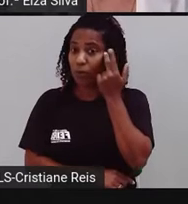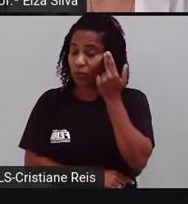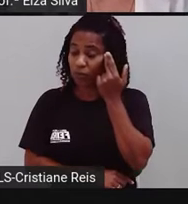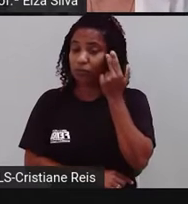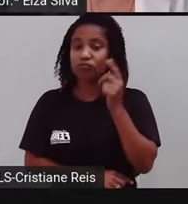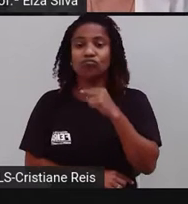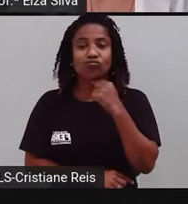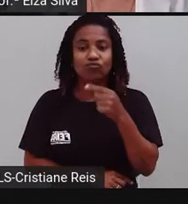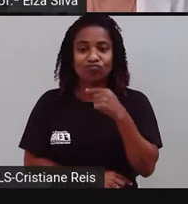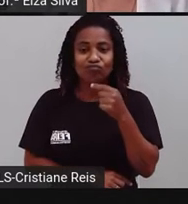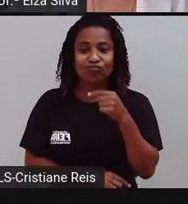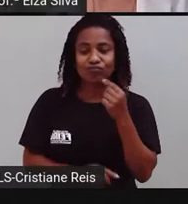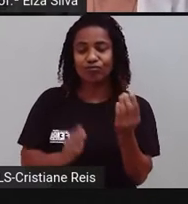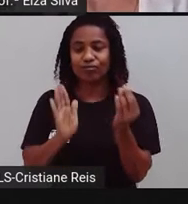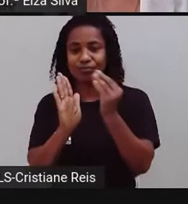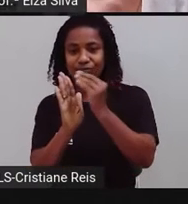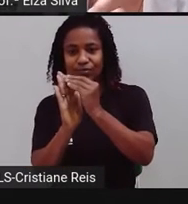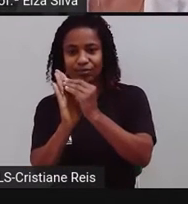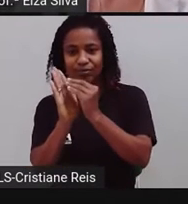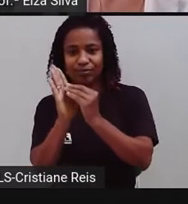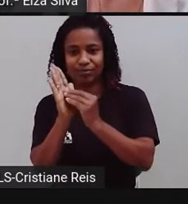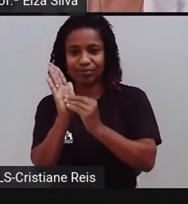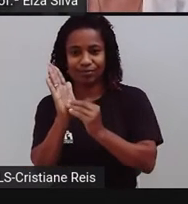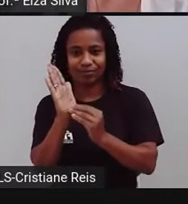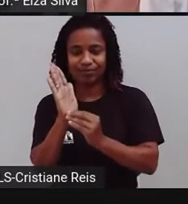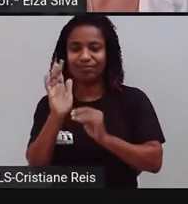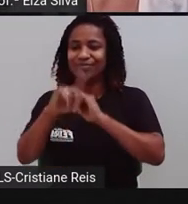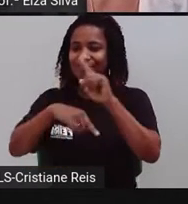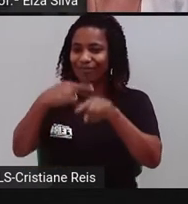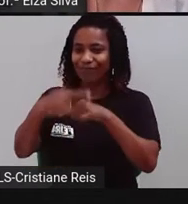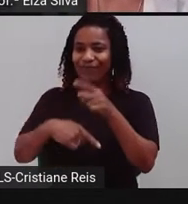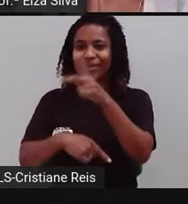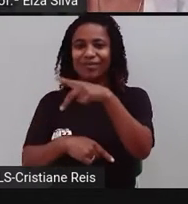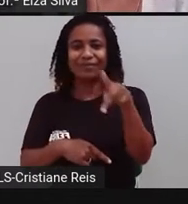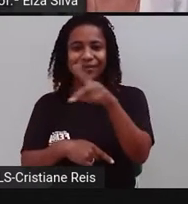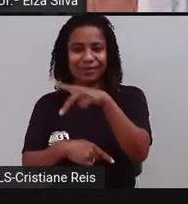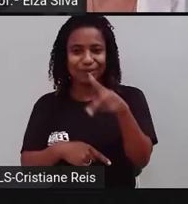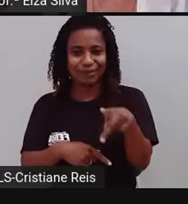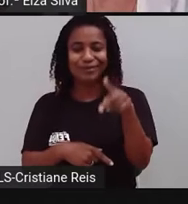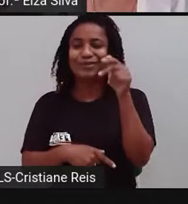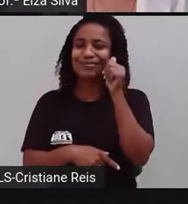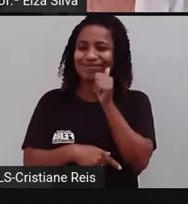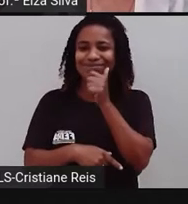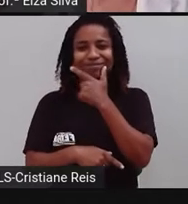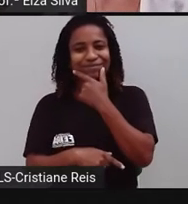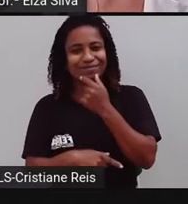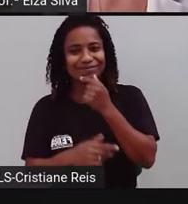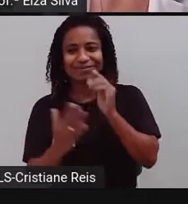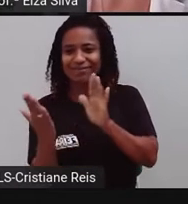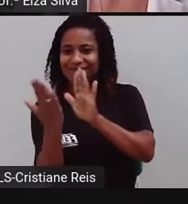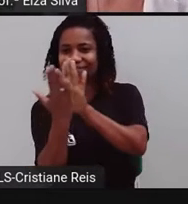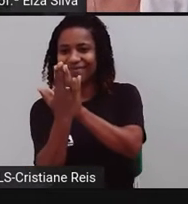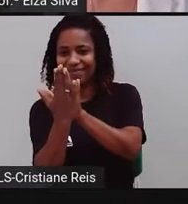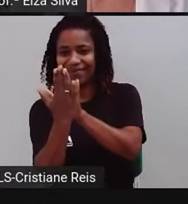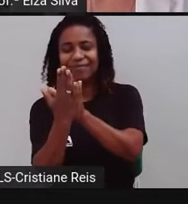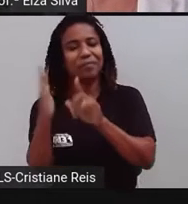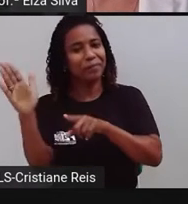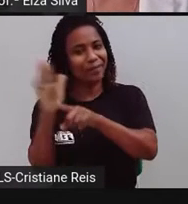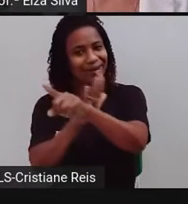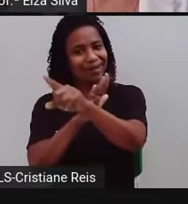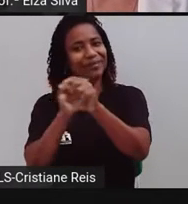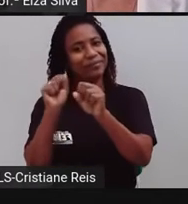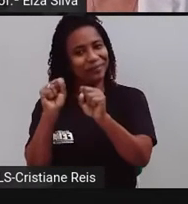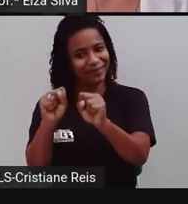processo de aprendizagem. Então, só anote-as e tire-as na primeira oportunidade que você tiver na aula de inglês.